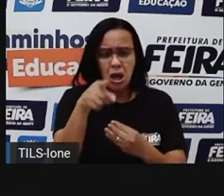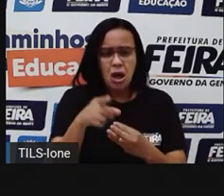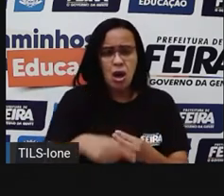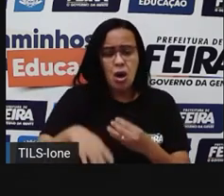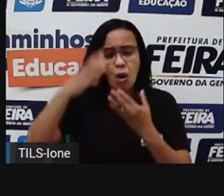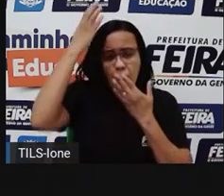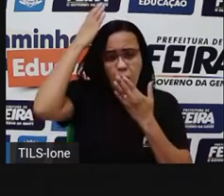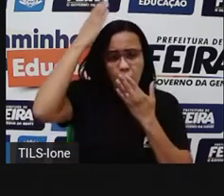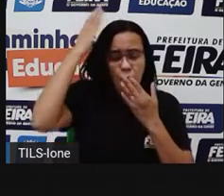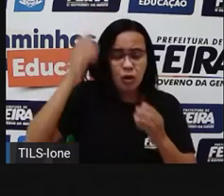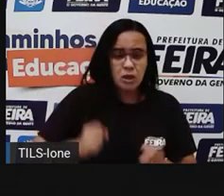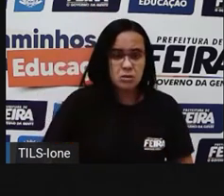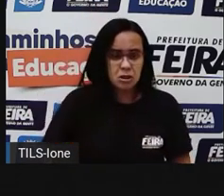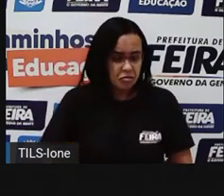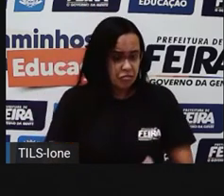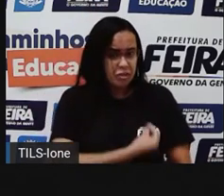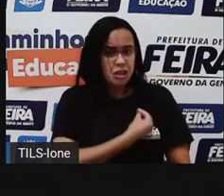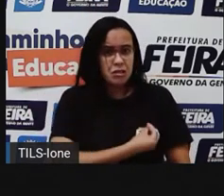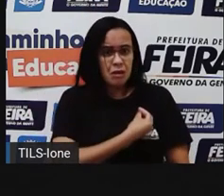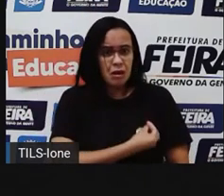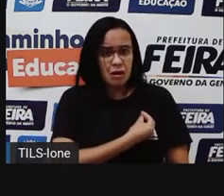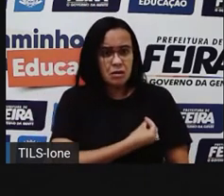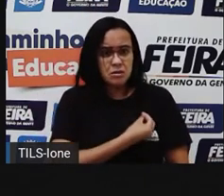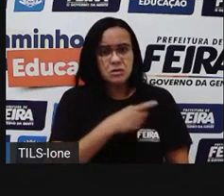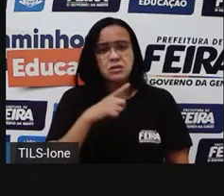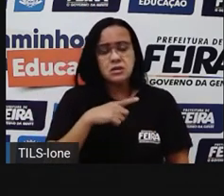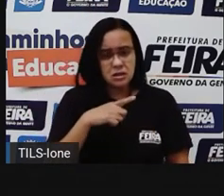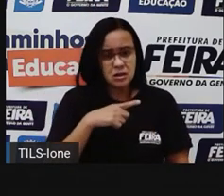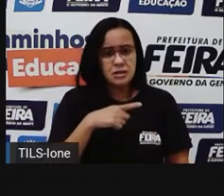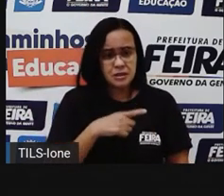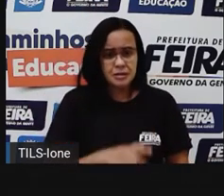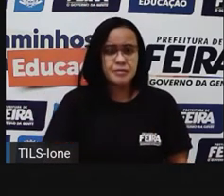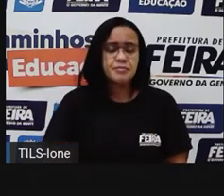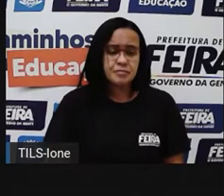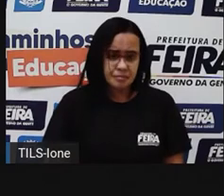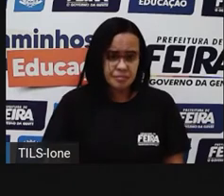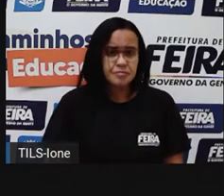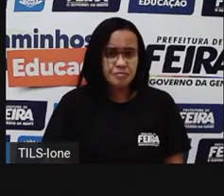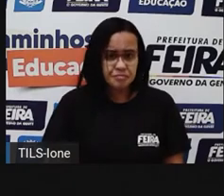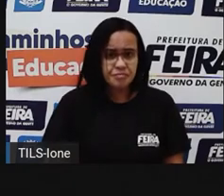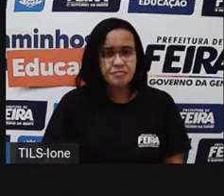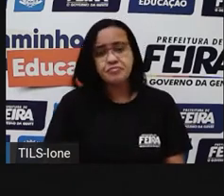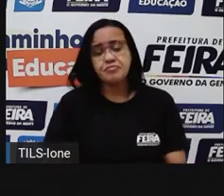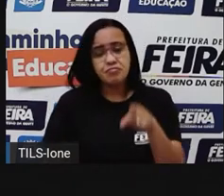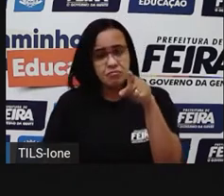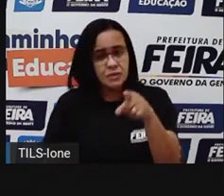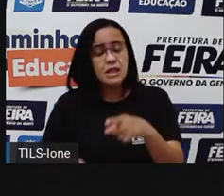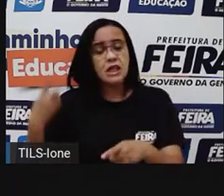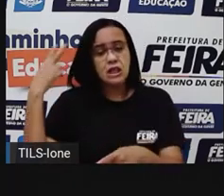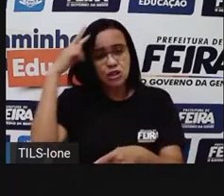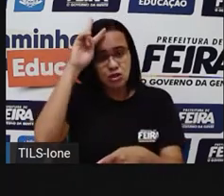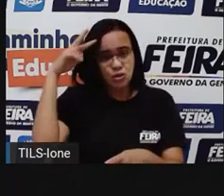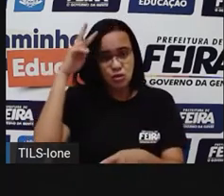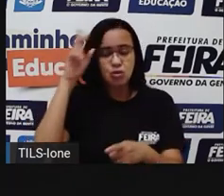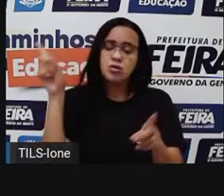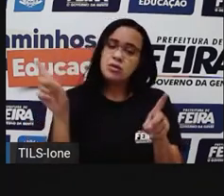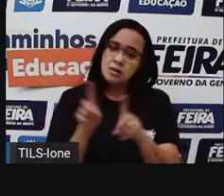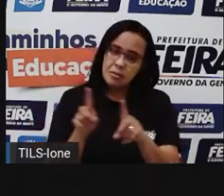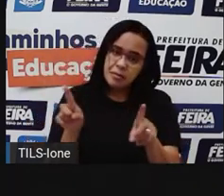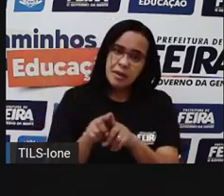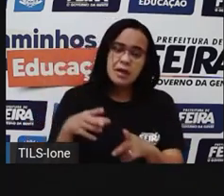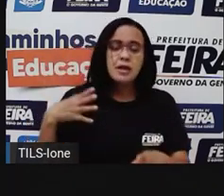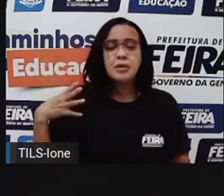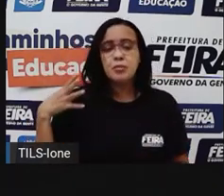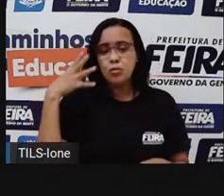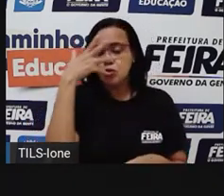bonita, né? A Vitória Régia, essa também é uma história bonita também, né? A Vitória